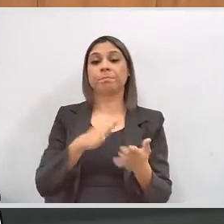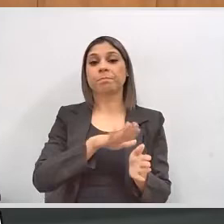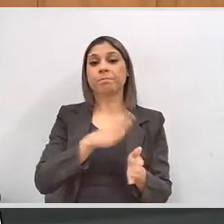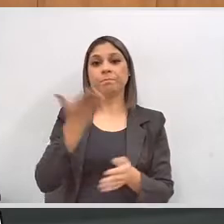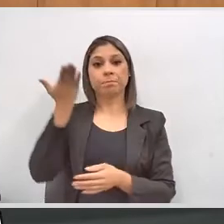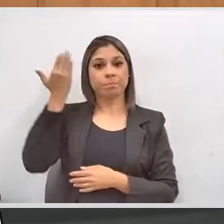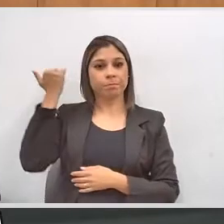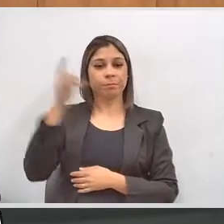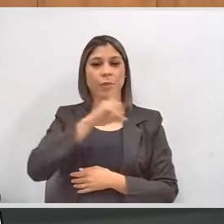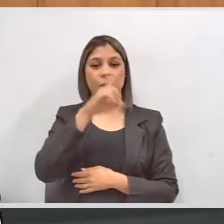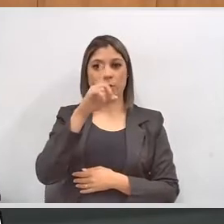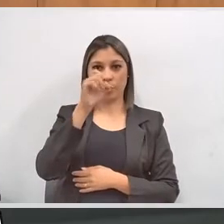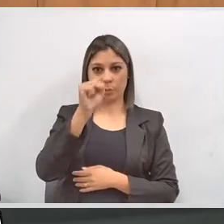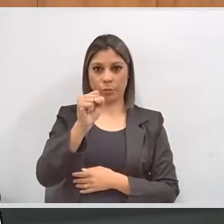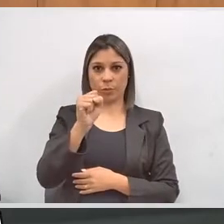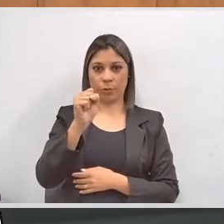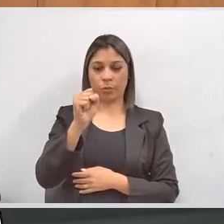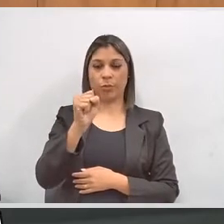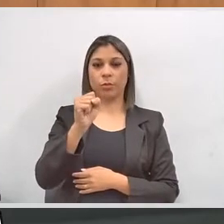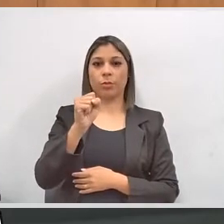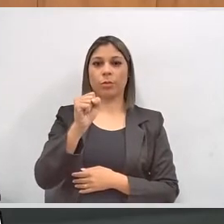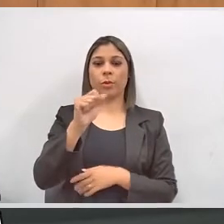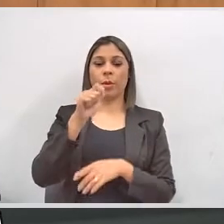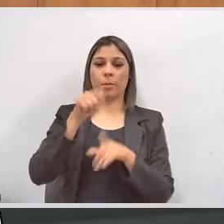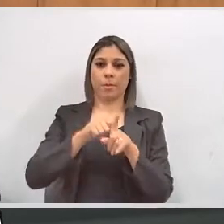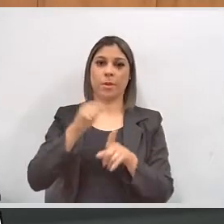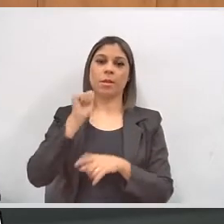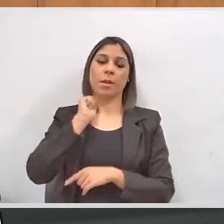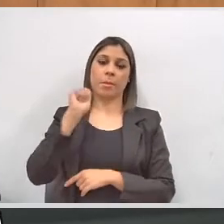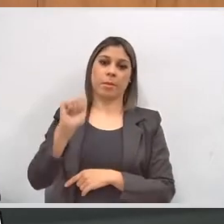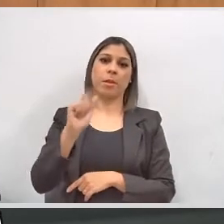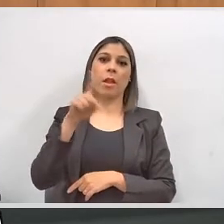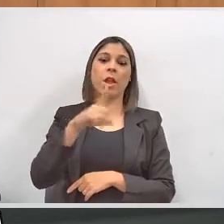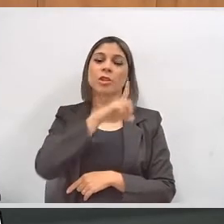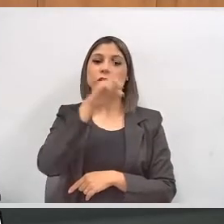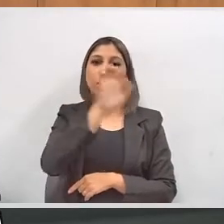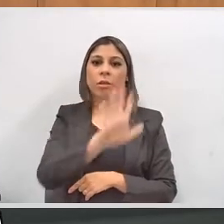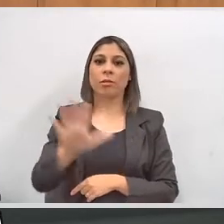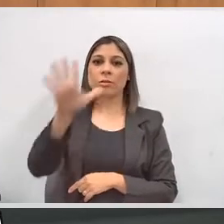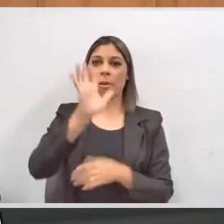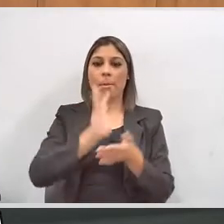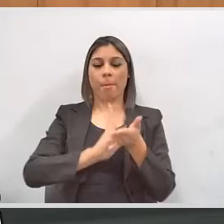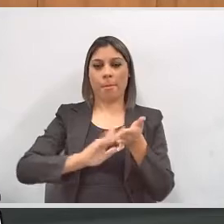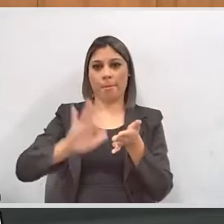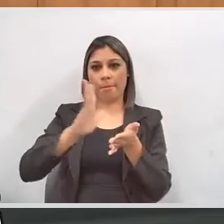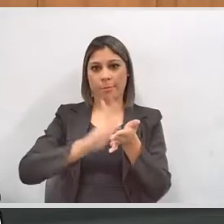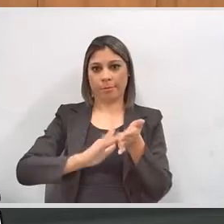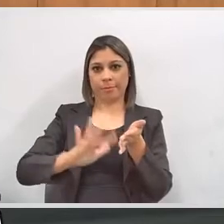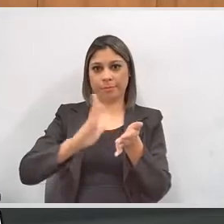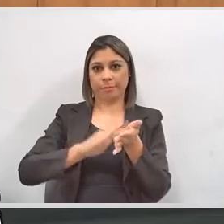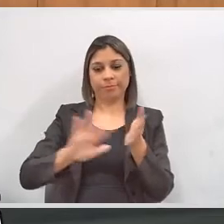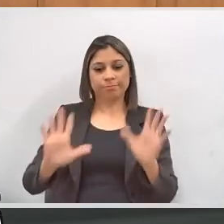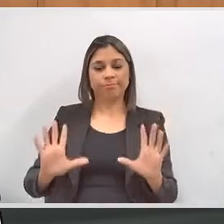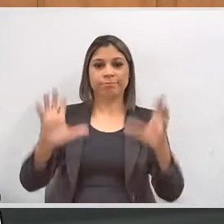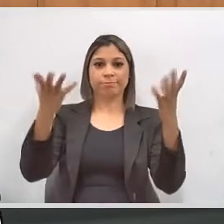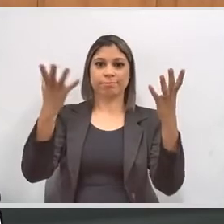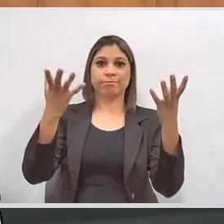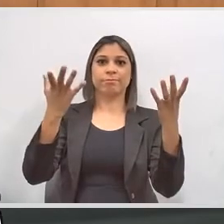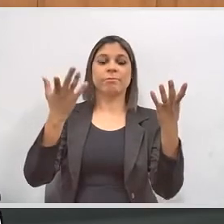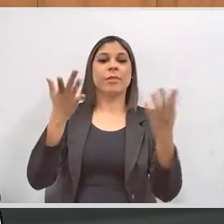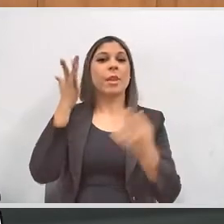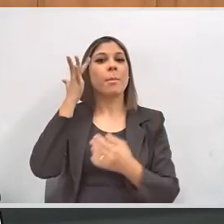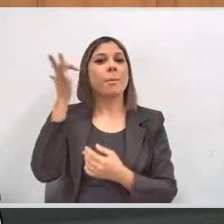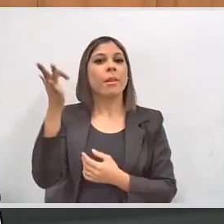No dia 8, passado, foi o dia nacional do Braille. E, para